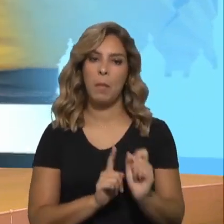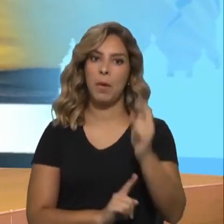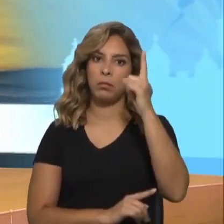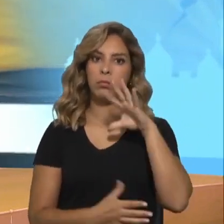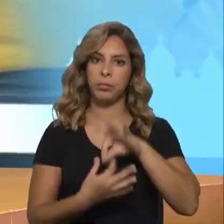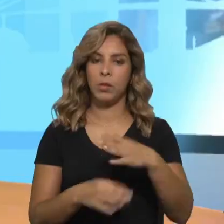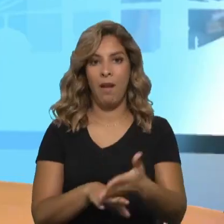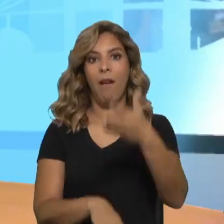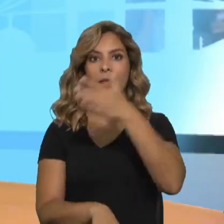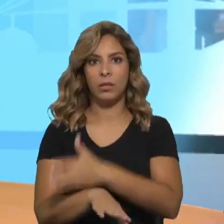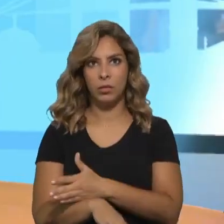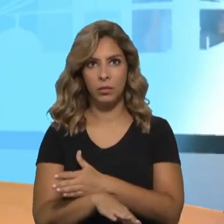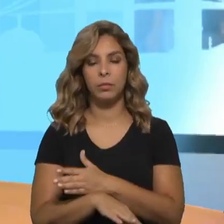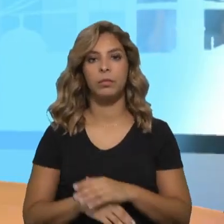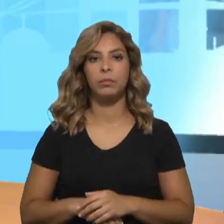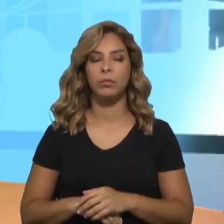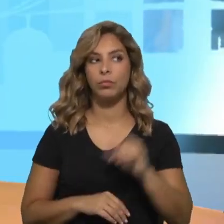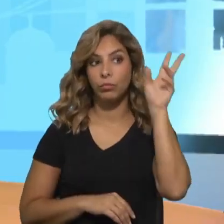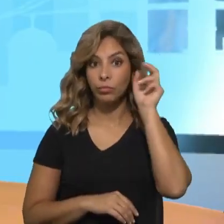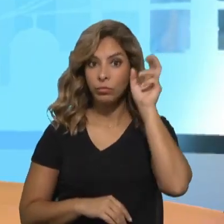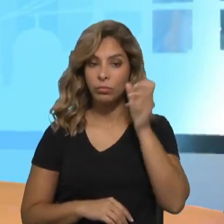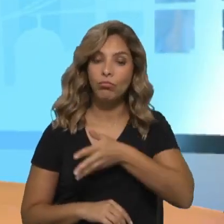ficou... E, portanto, nós o escutamos, não é?